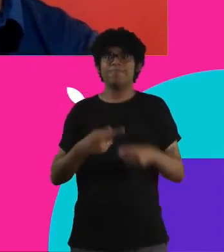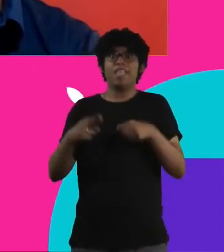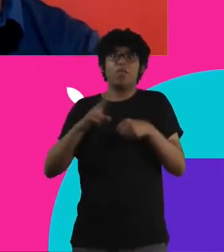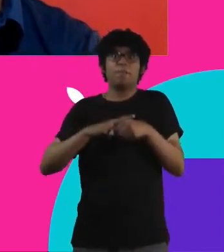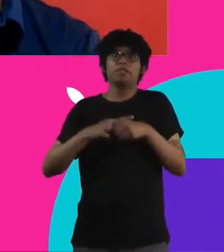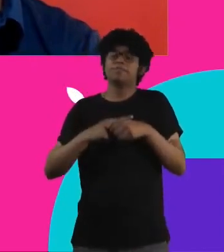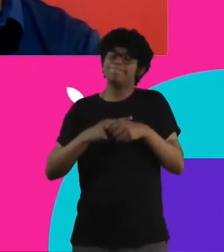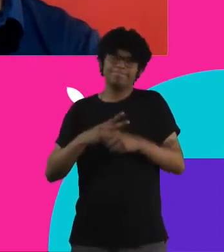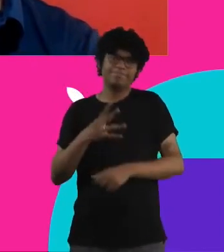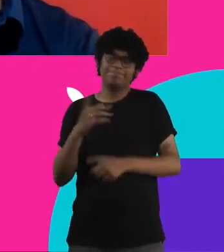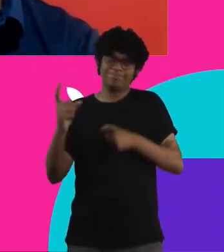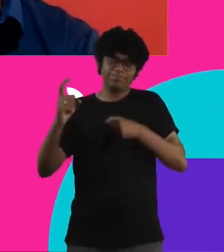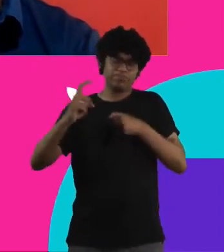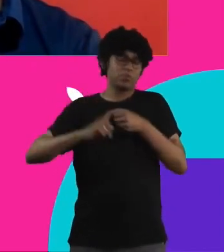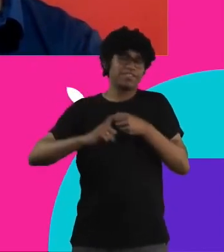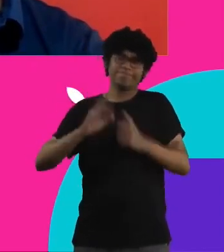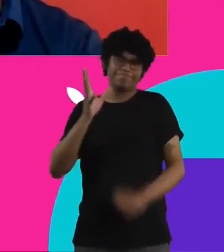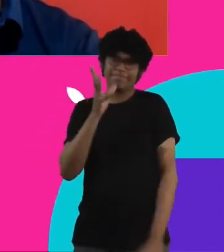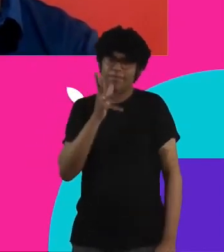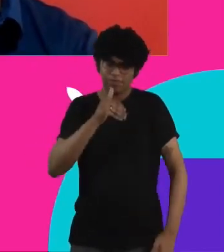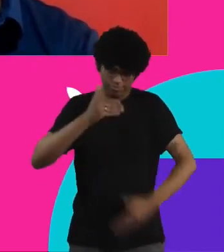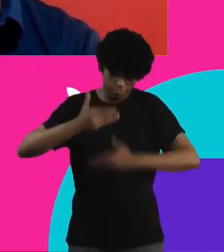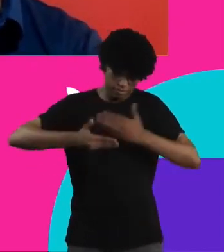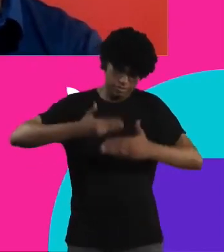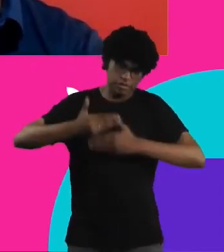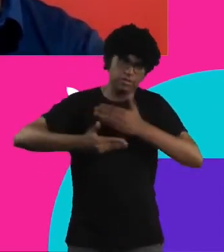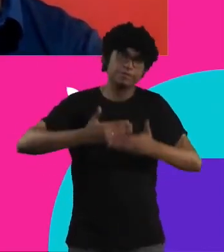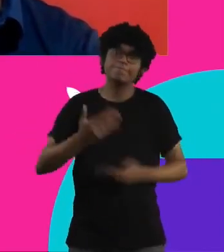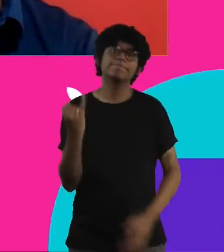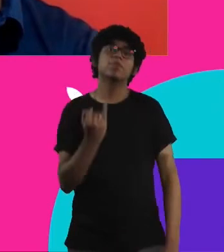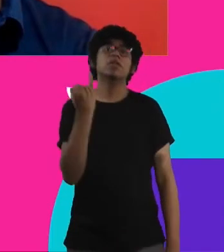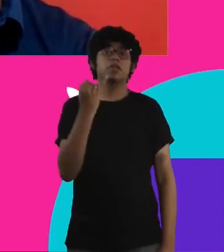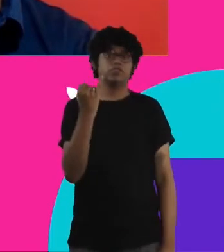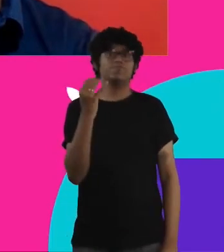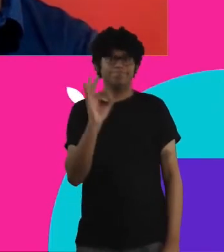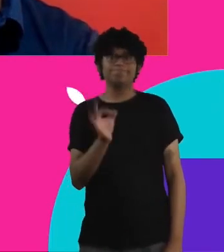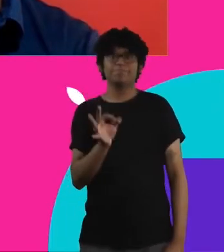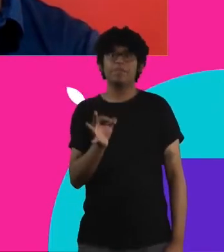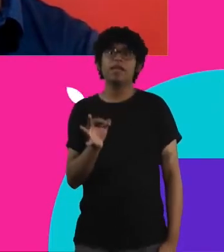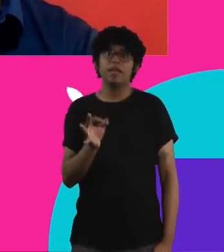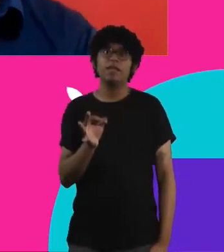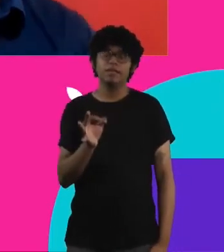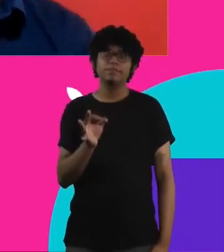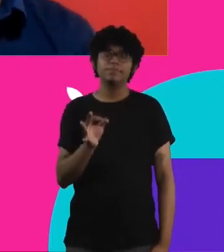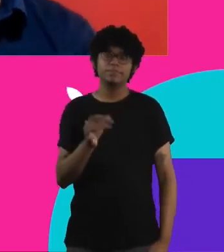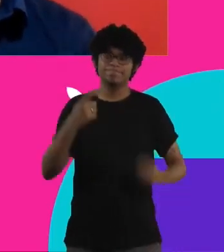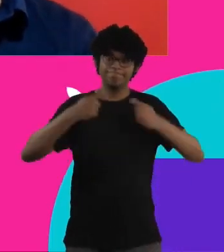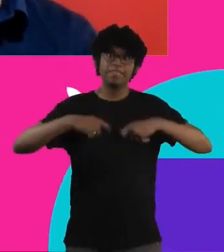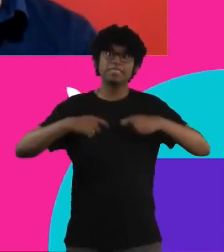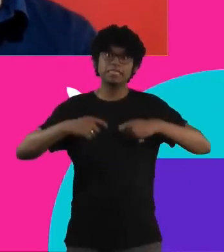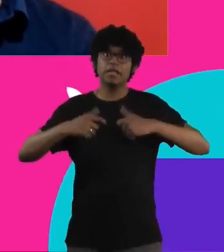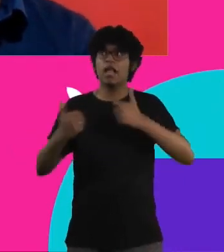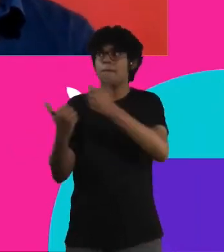ela vai levar mais um tempo. Então, acho que também é importante, Davi, a gente colocar aqui que a gente ainda precisa de muita